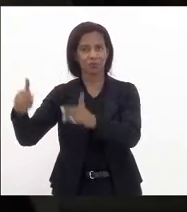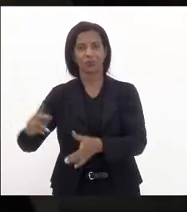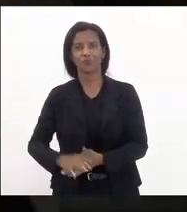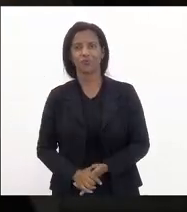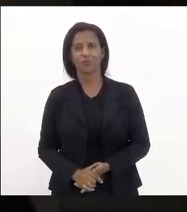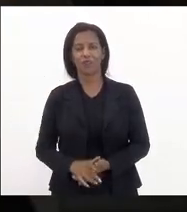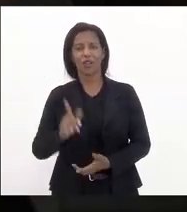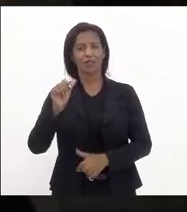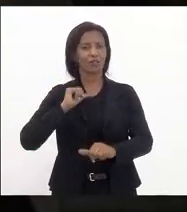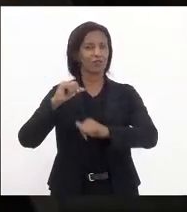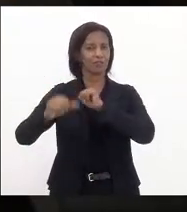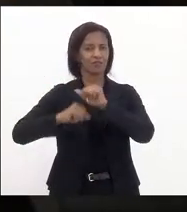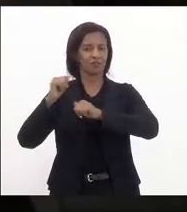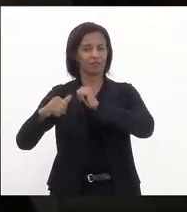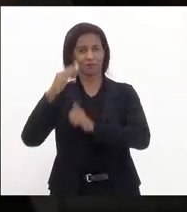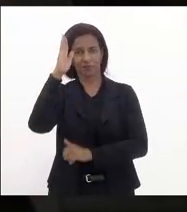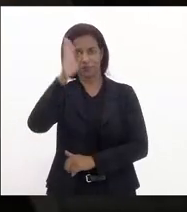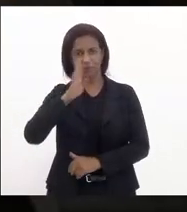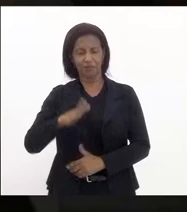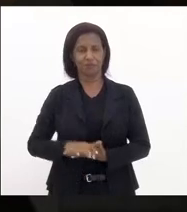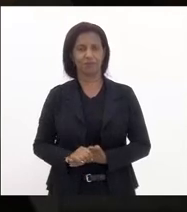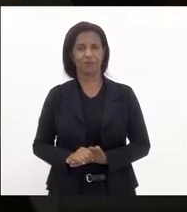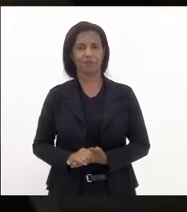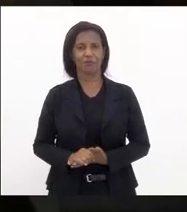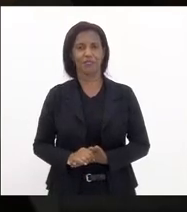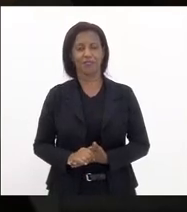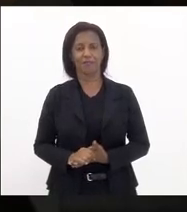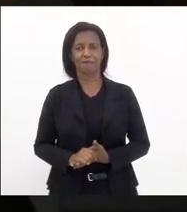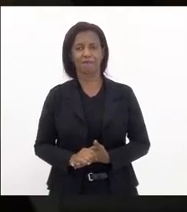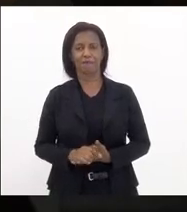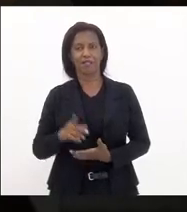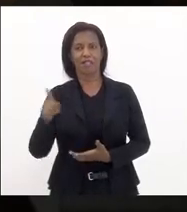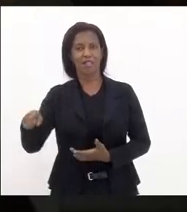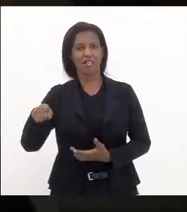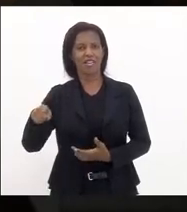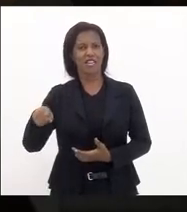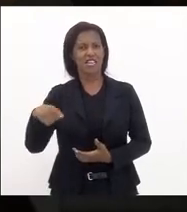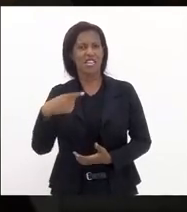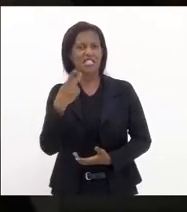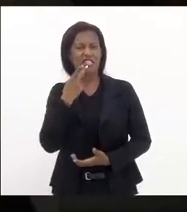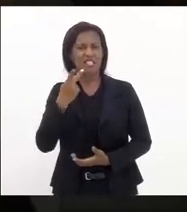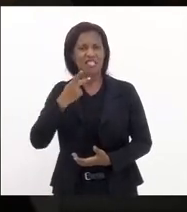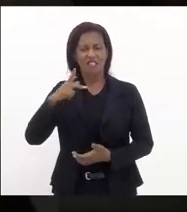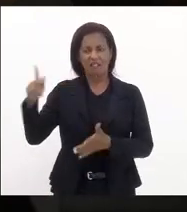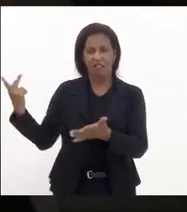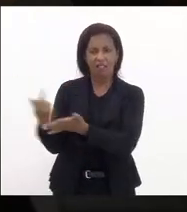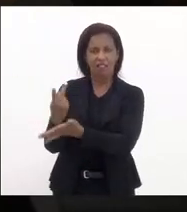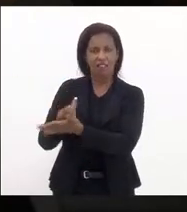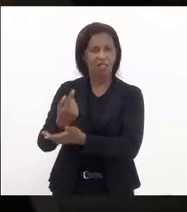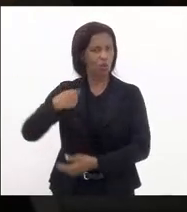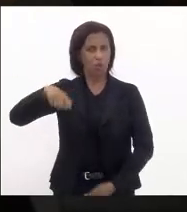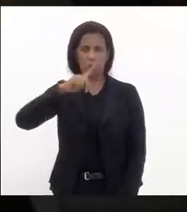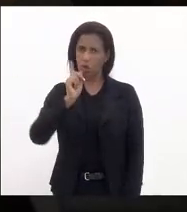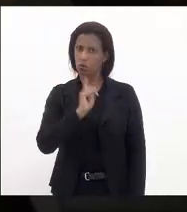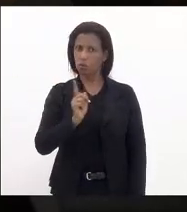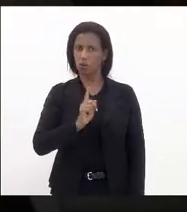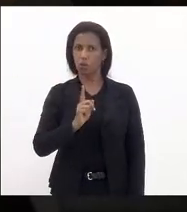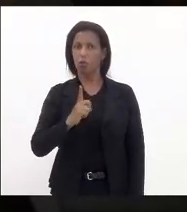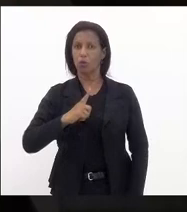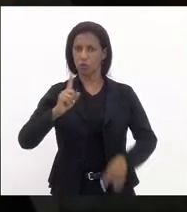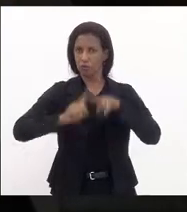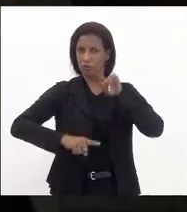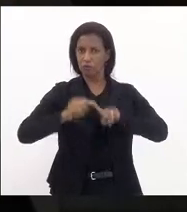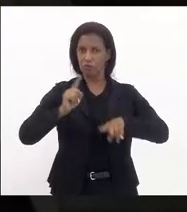tornando o Brasil esse país de meia tigela essa republiqueta de bananas que nós não somos que temos muito